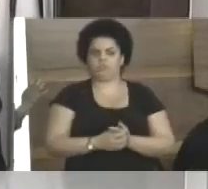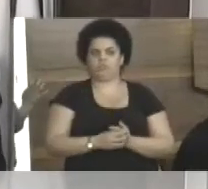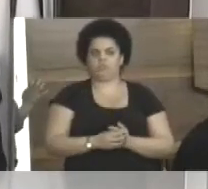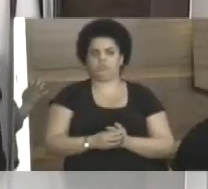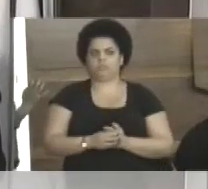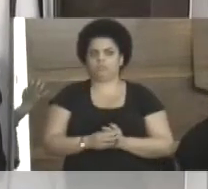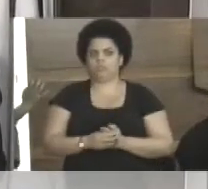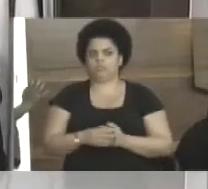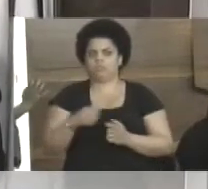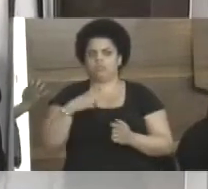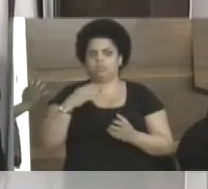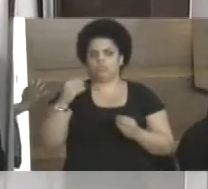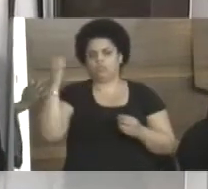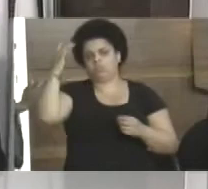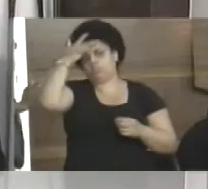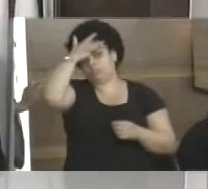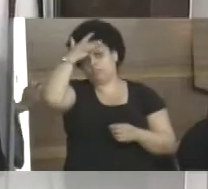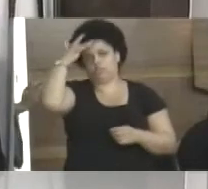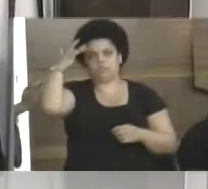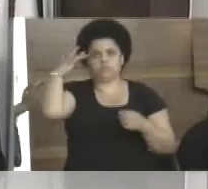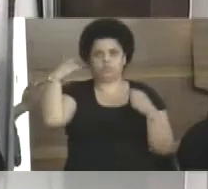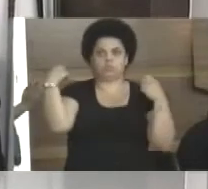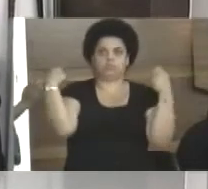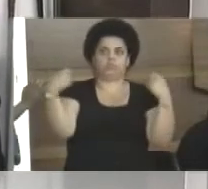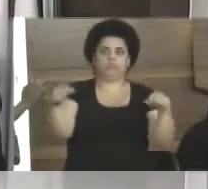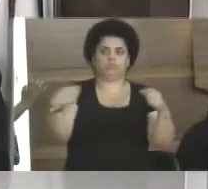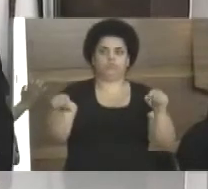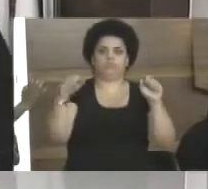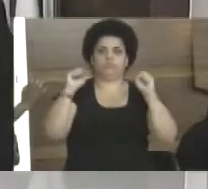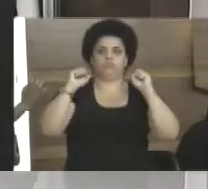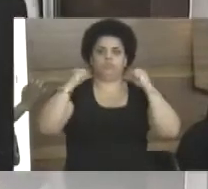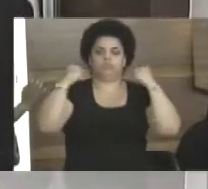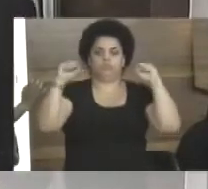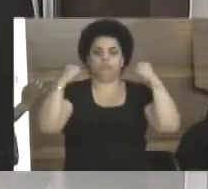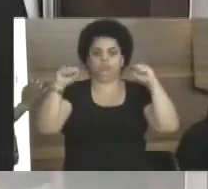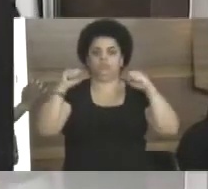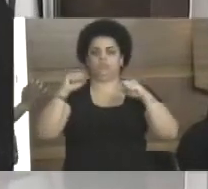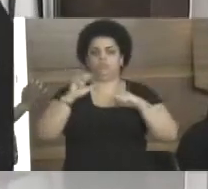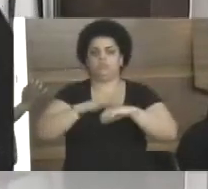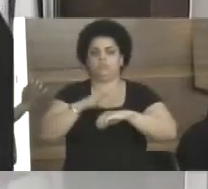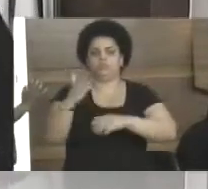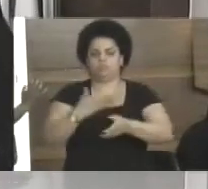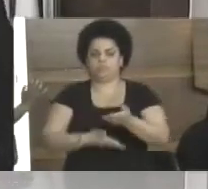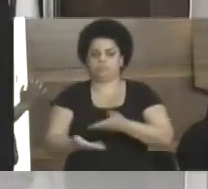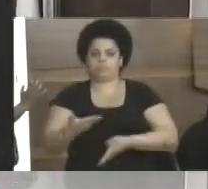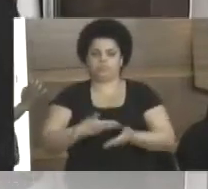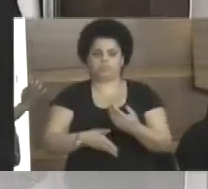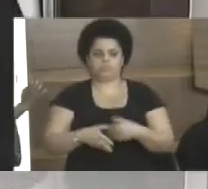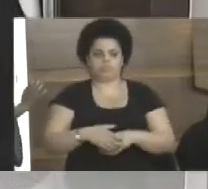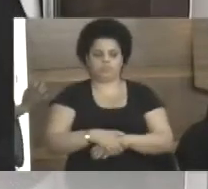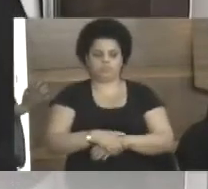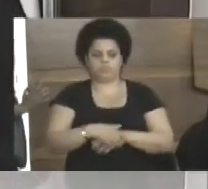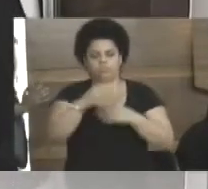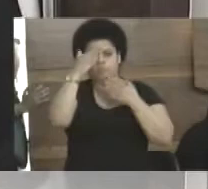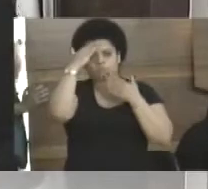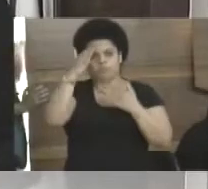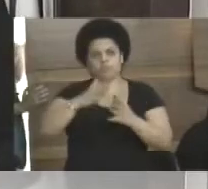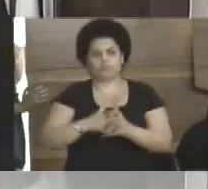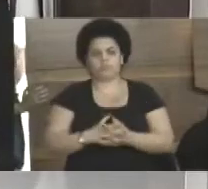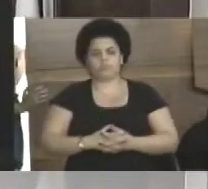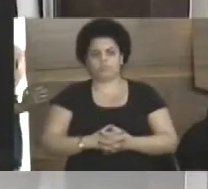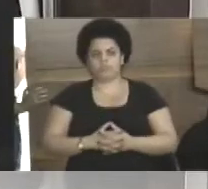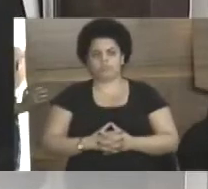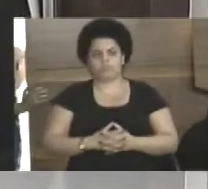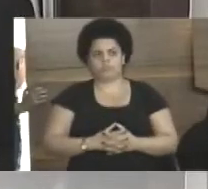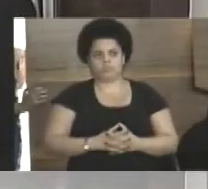pessoas lá precisando desse esporte lá para trazer mais socialidade dentro da comunidade. Muito obrigado. Essas são as